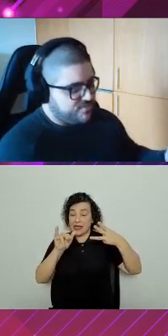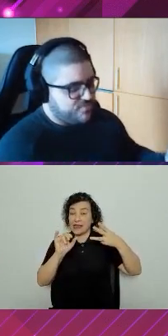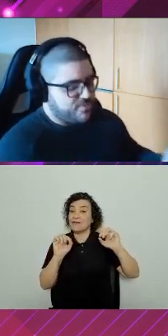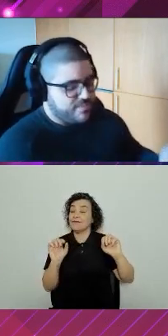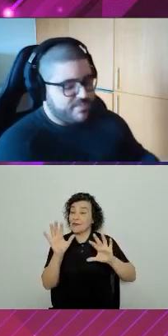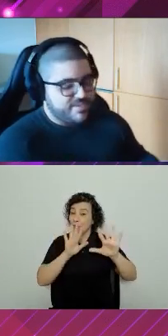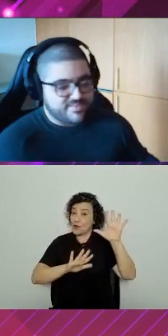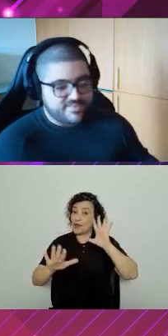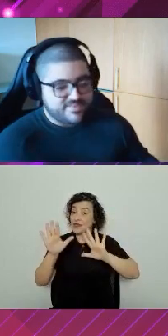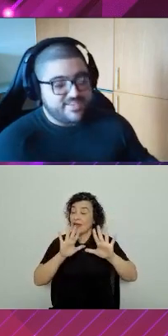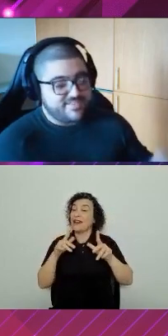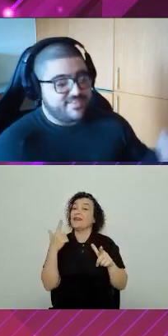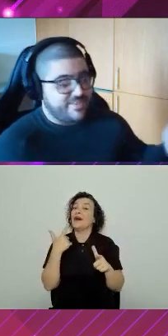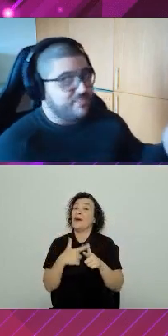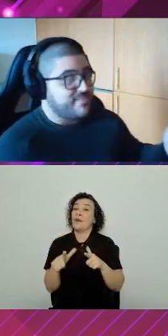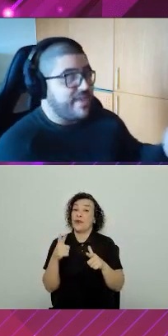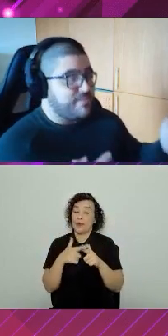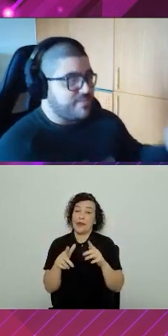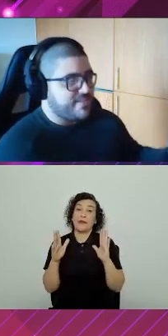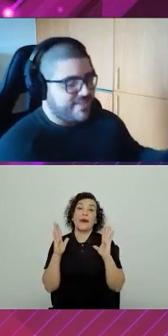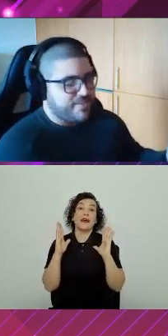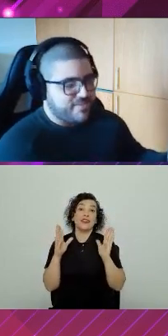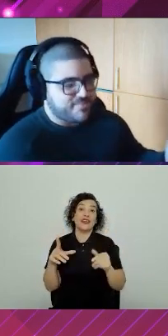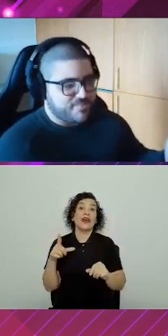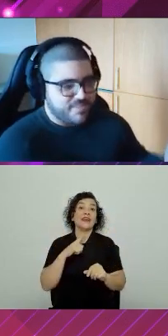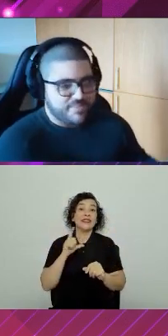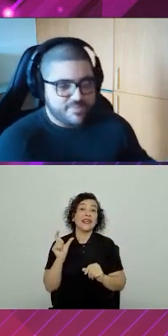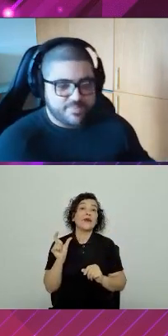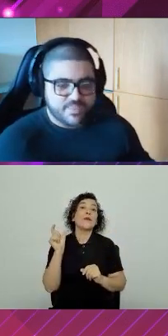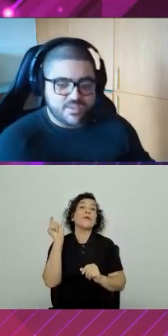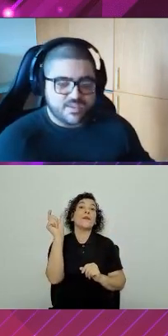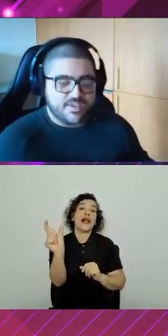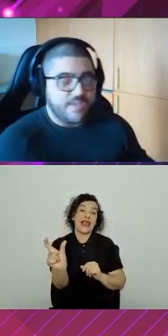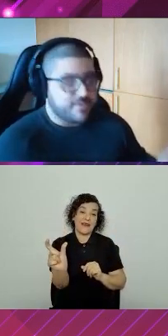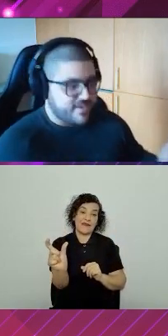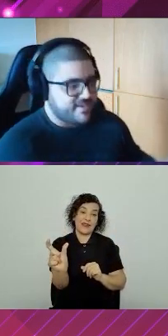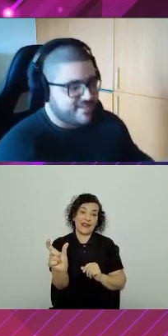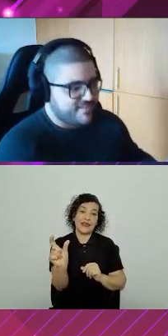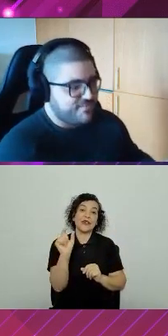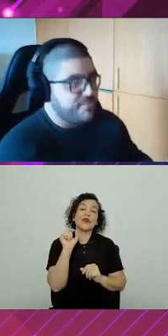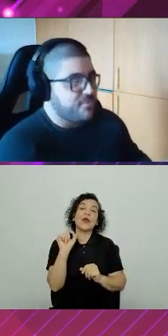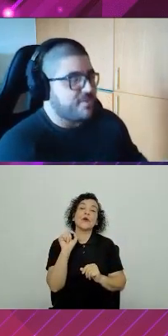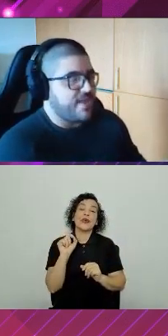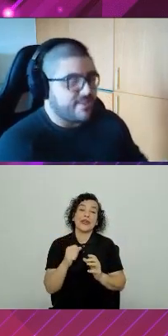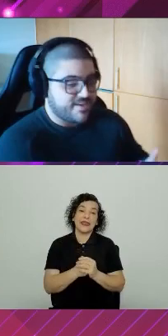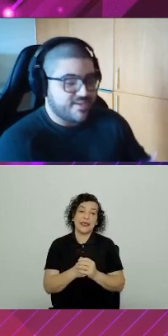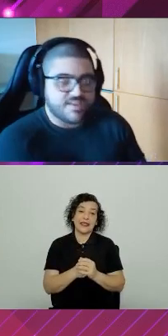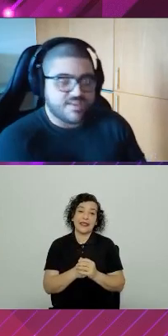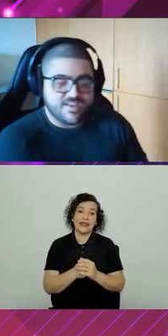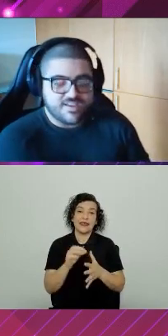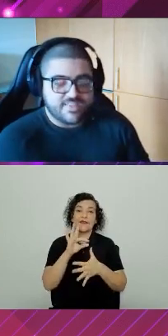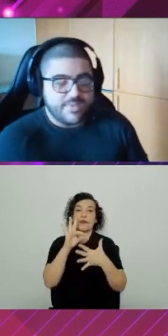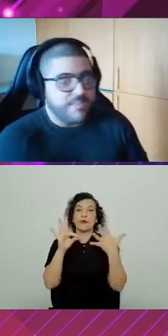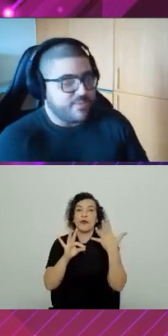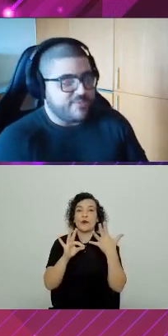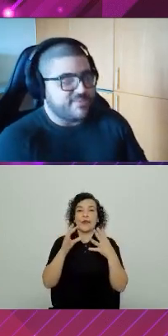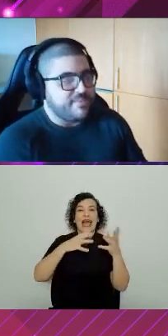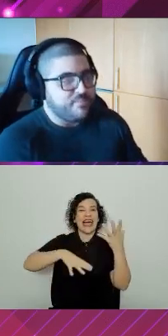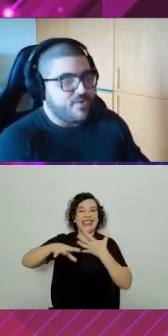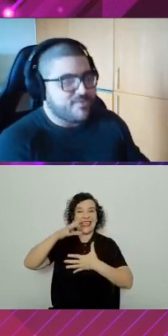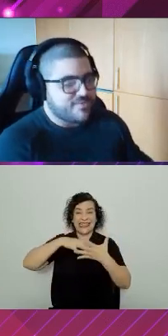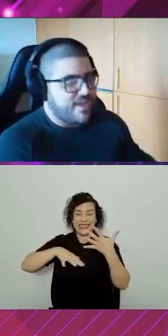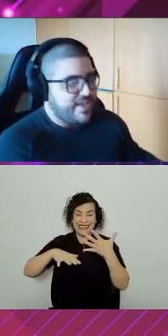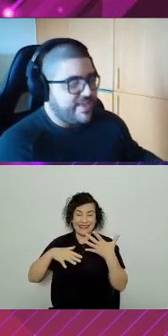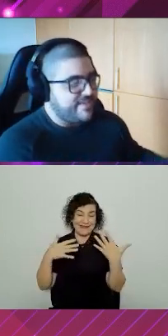já entra num problema que já existe até um termo para lidar com esse problema. Que é o quê? Framework Anarchy. Não é porque